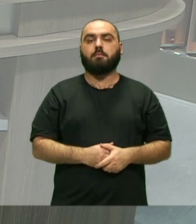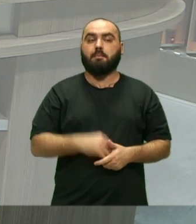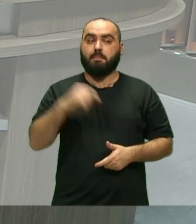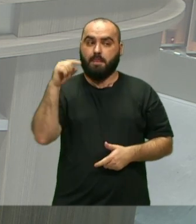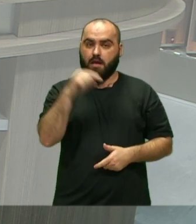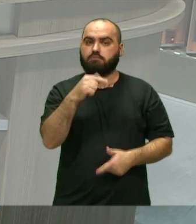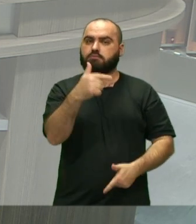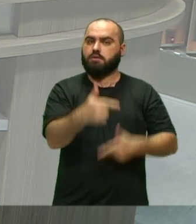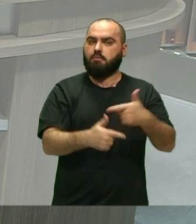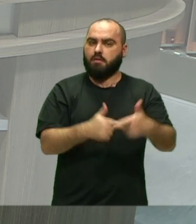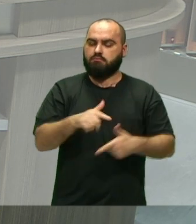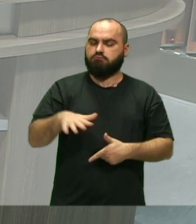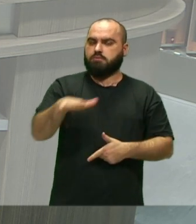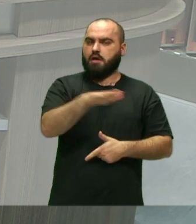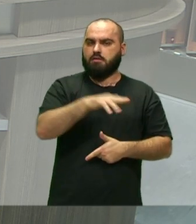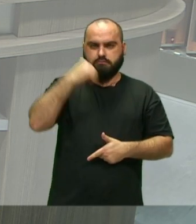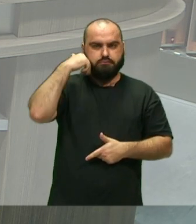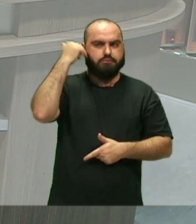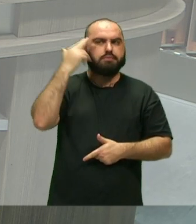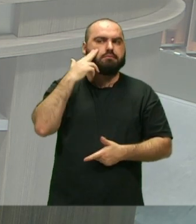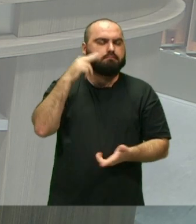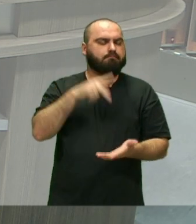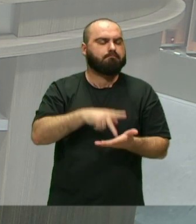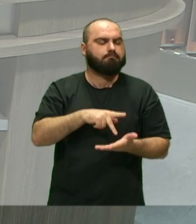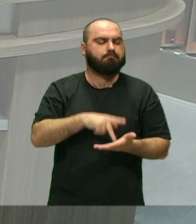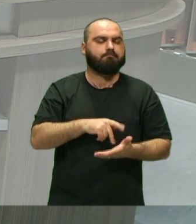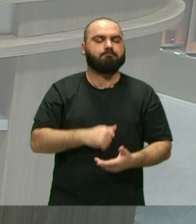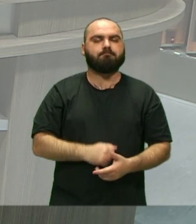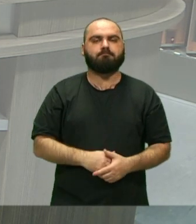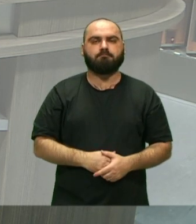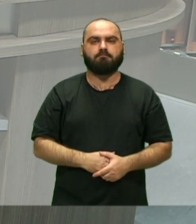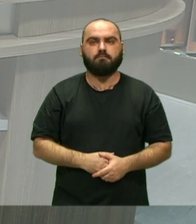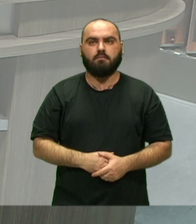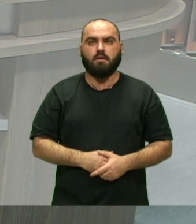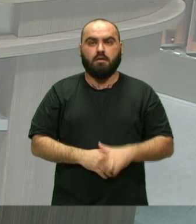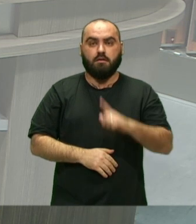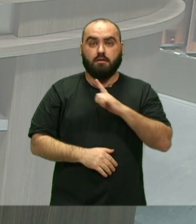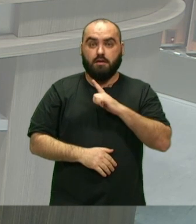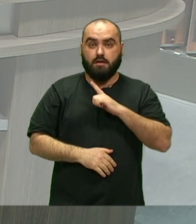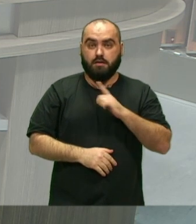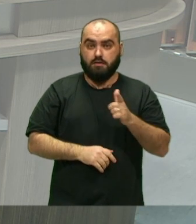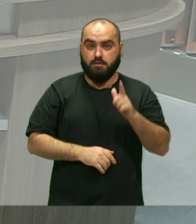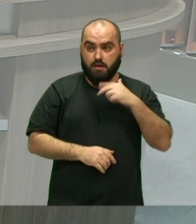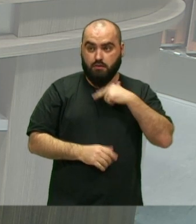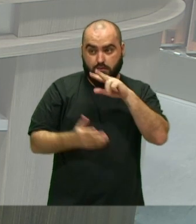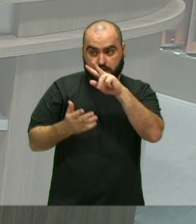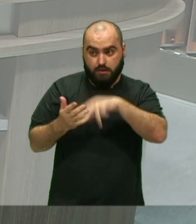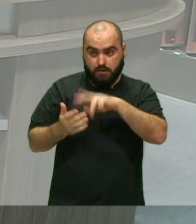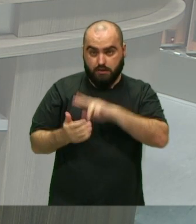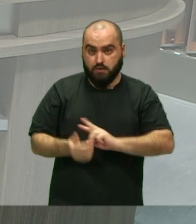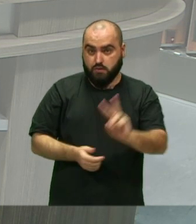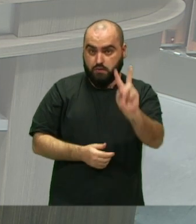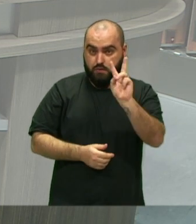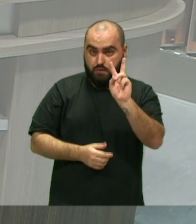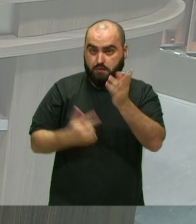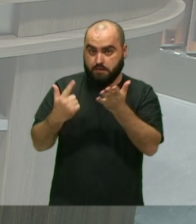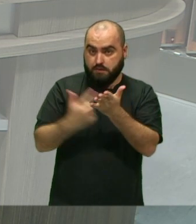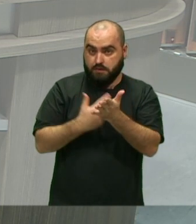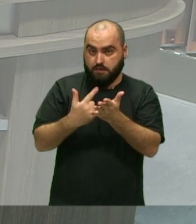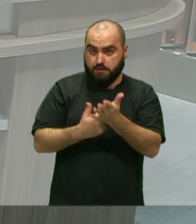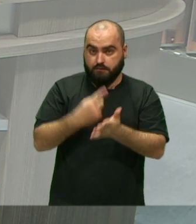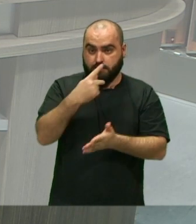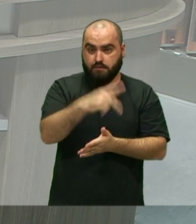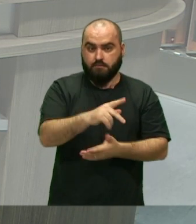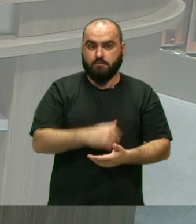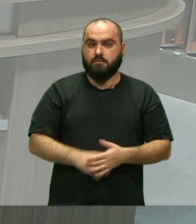atuante No movimento negro E tal E li dois livros Dele É um grande profissional O